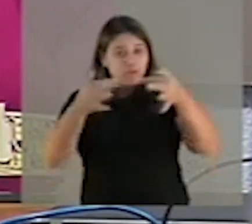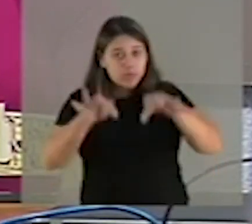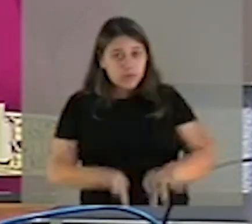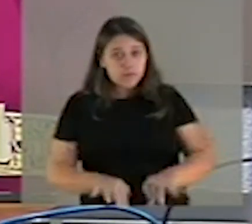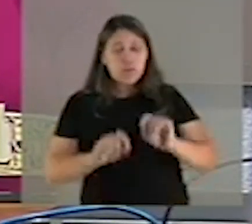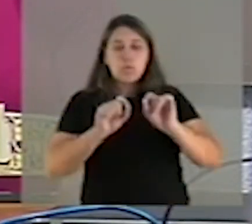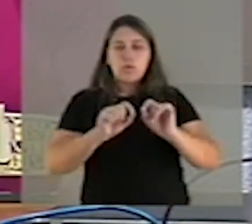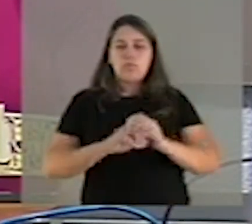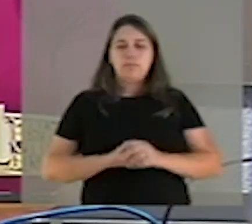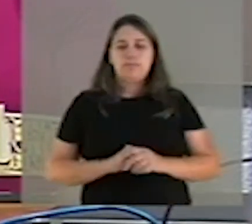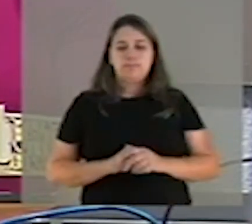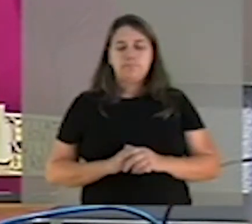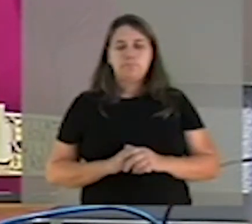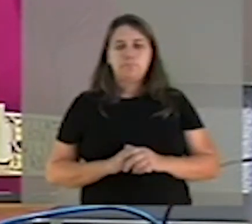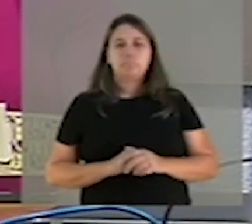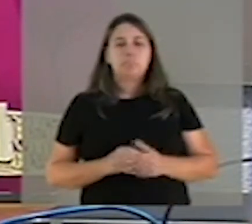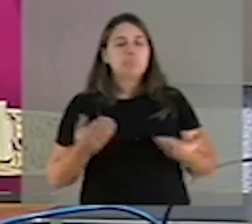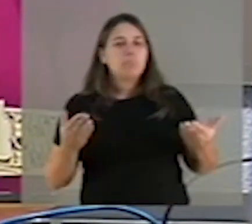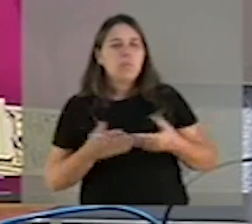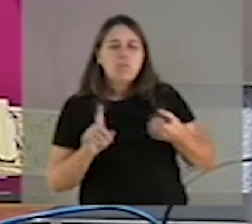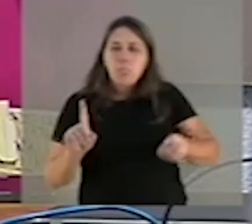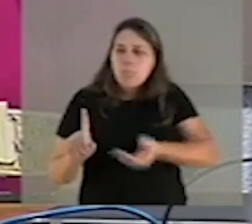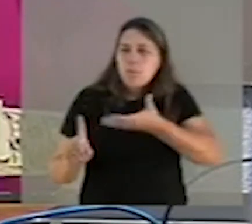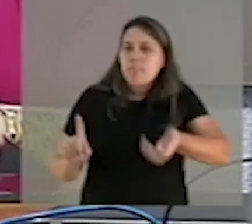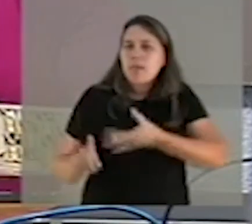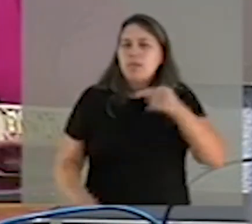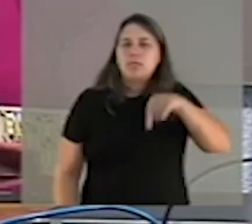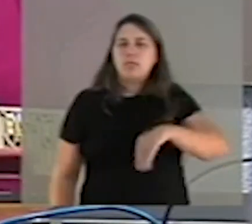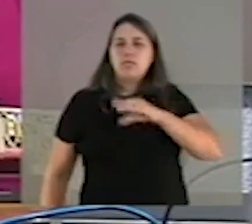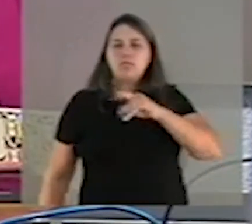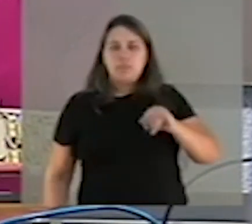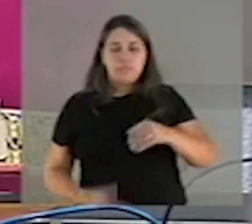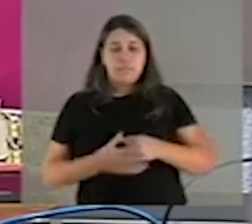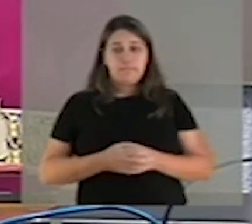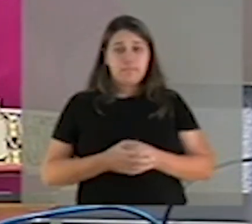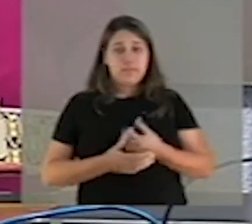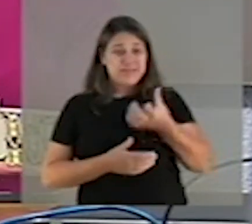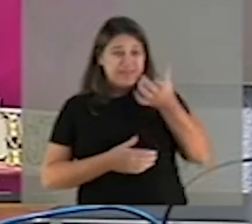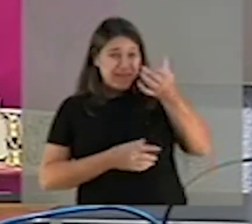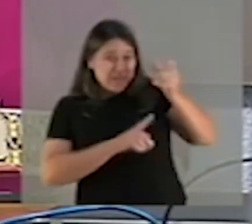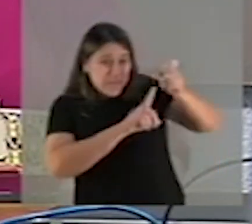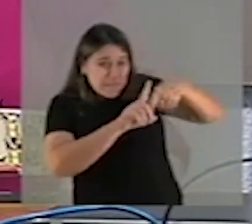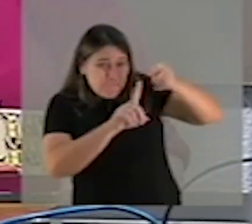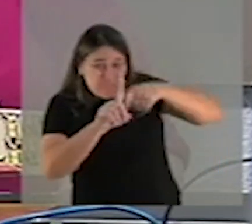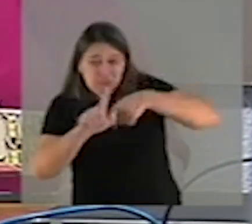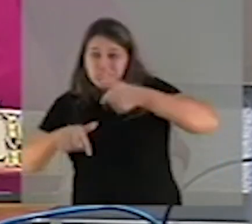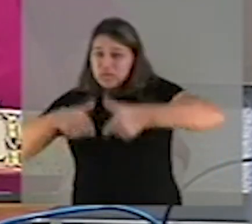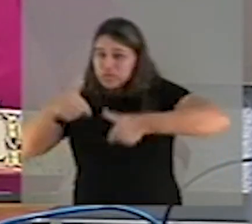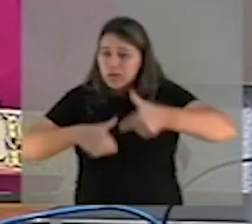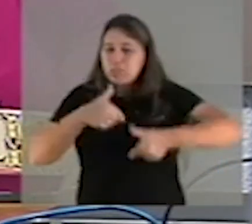fase de tomada de depoimentos nesta CPI. Foram seis meses de trabalhos